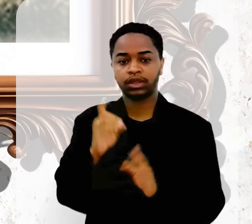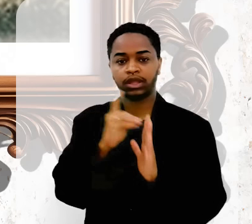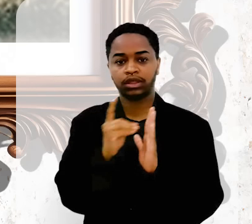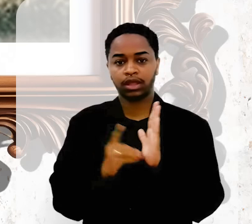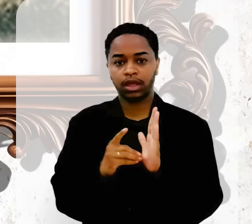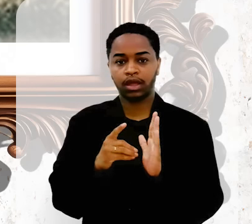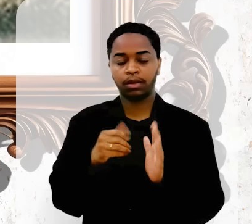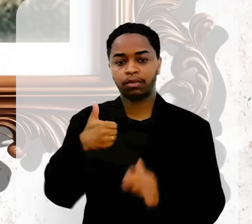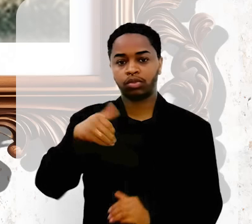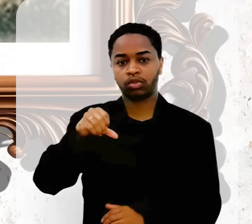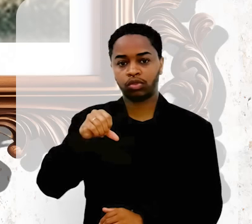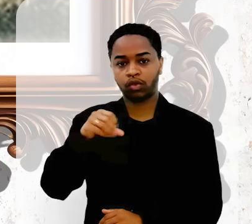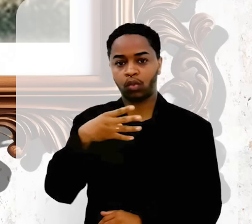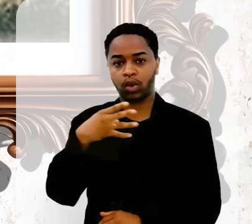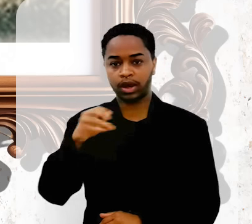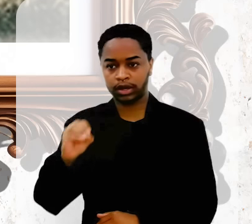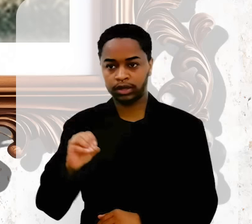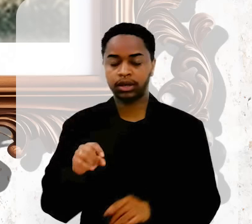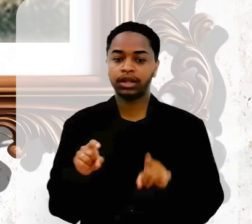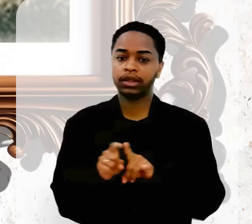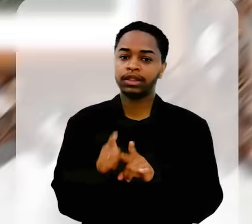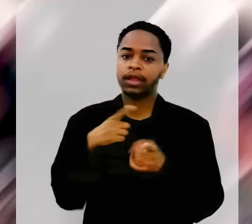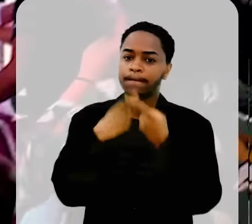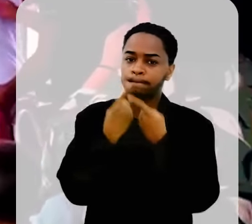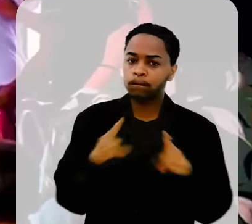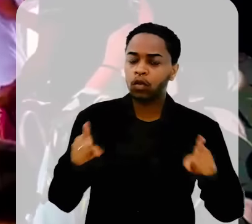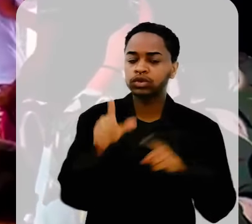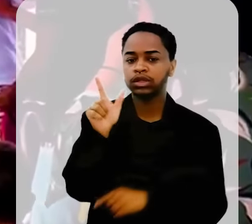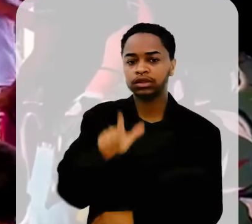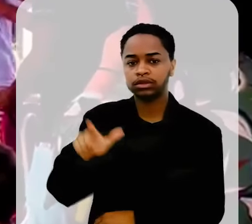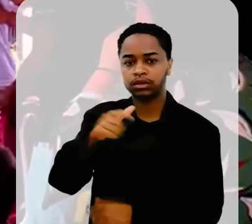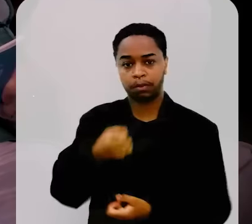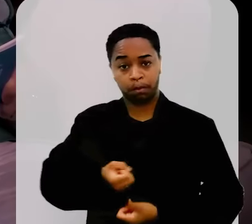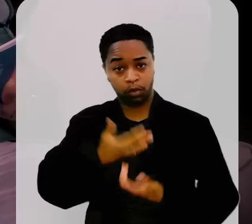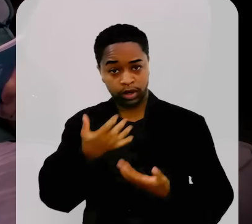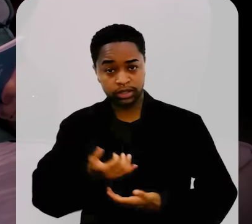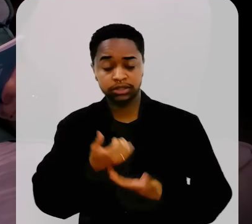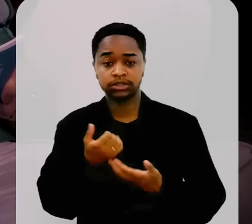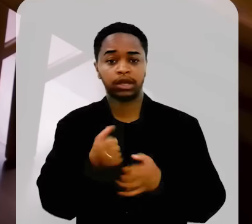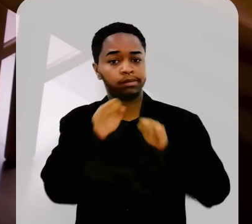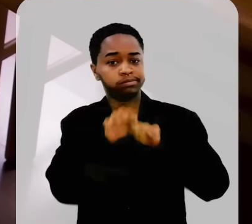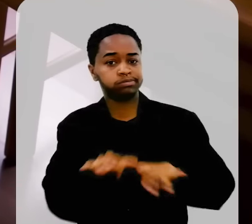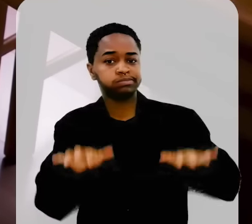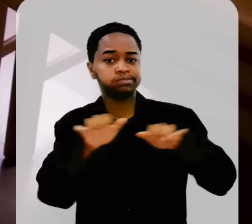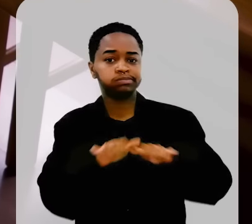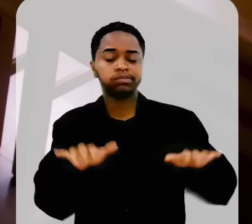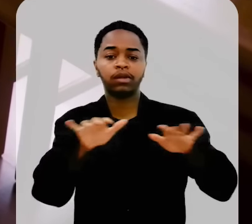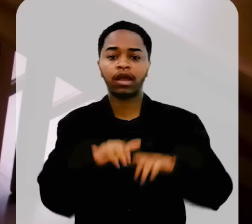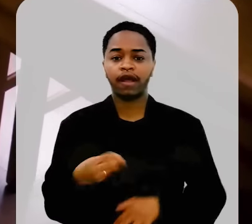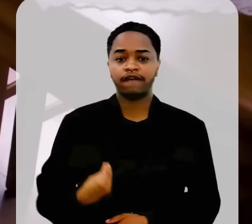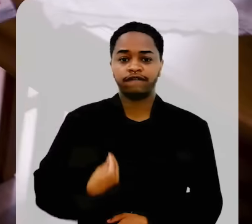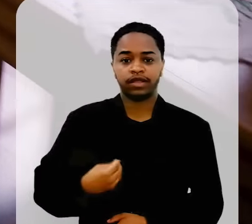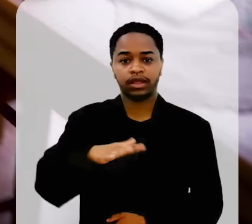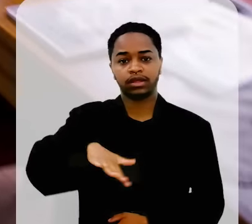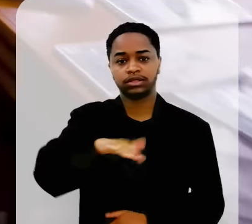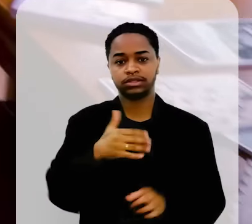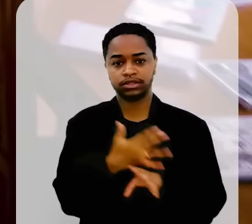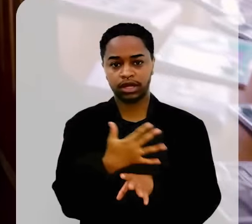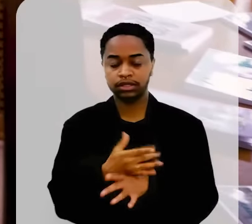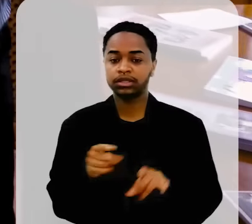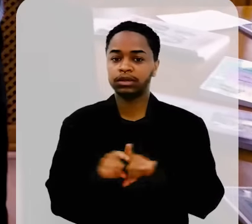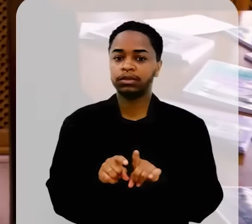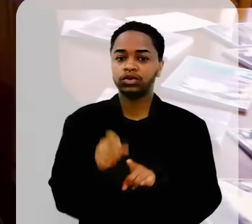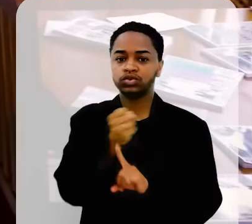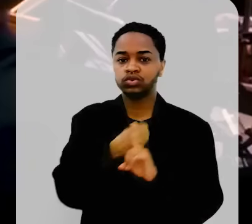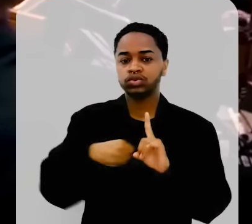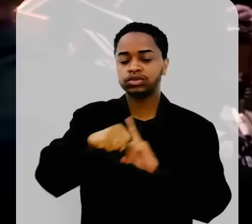deputado estadual na década de 40. Um lugar onde música, literatura e poesia embalam a vida de cidade